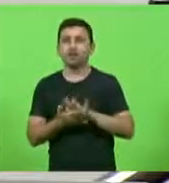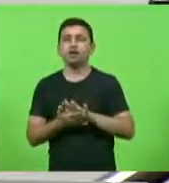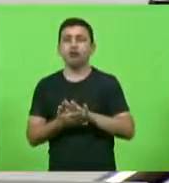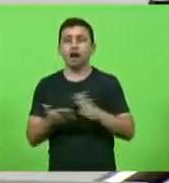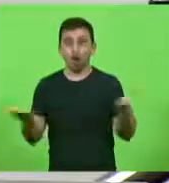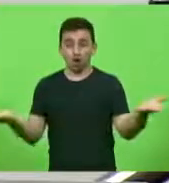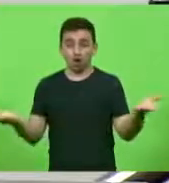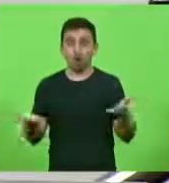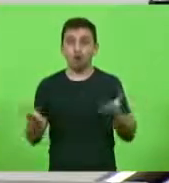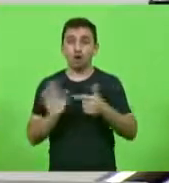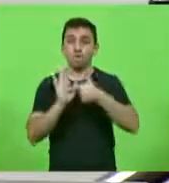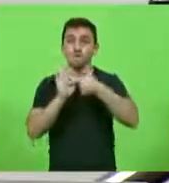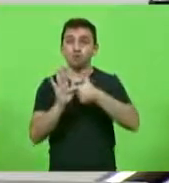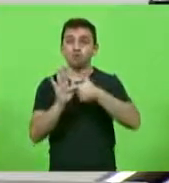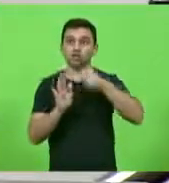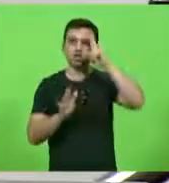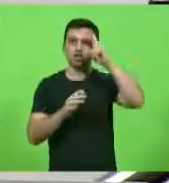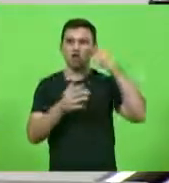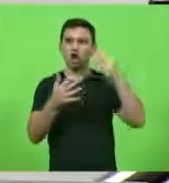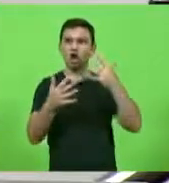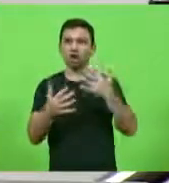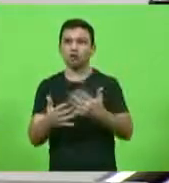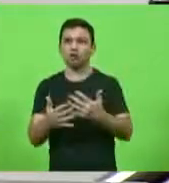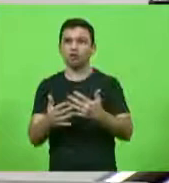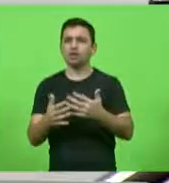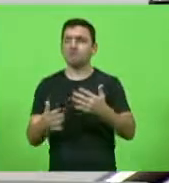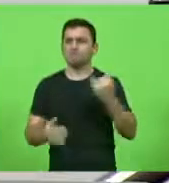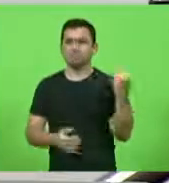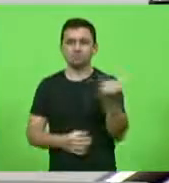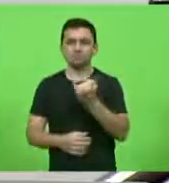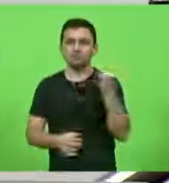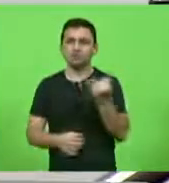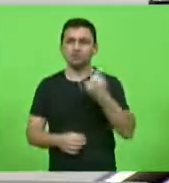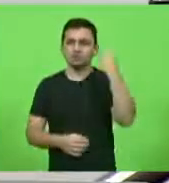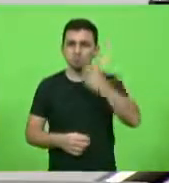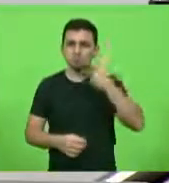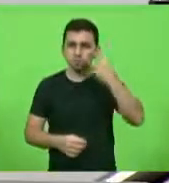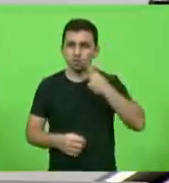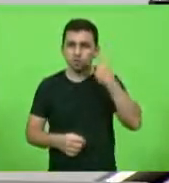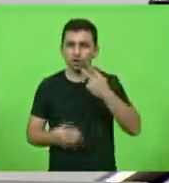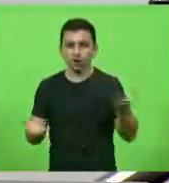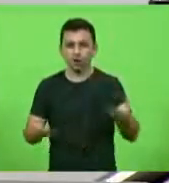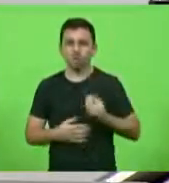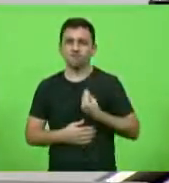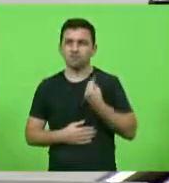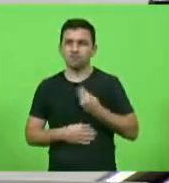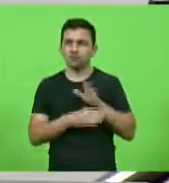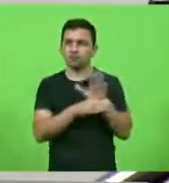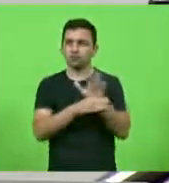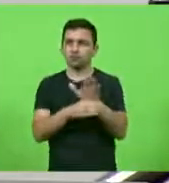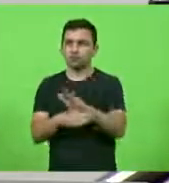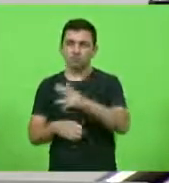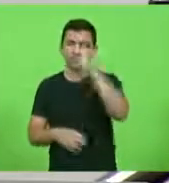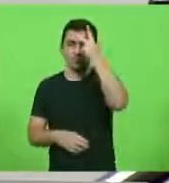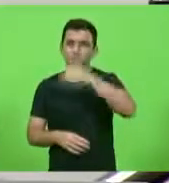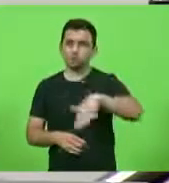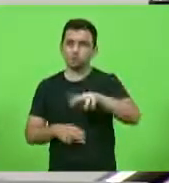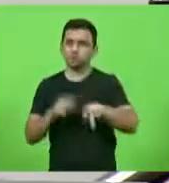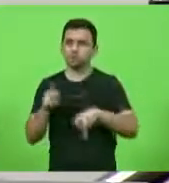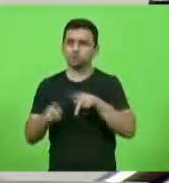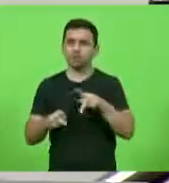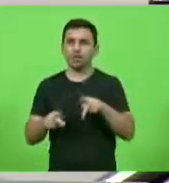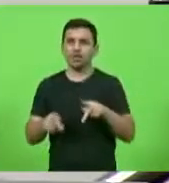colegas deputados a chance de mostrar a importância dos políticos na vida das pessoas geralmente somos